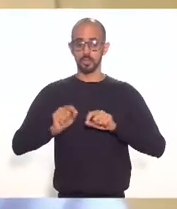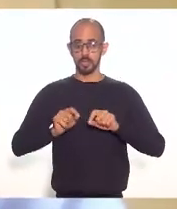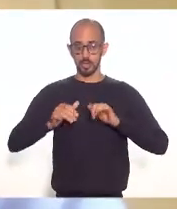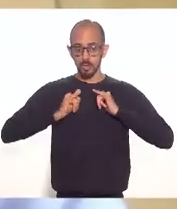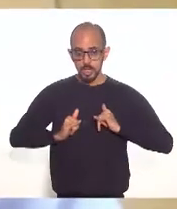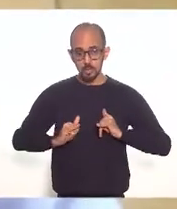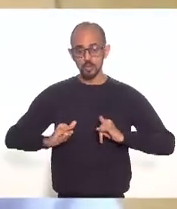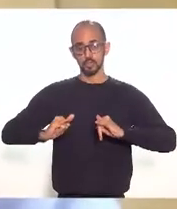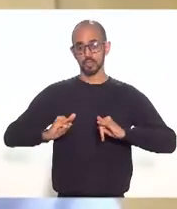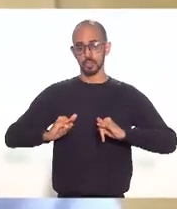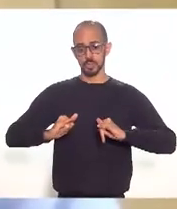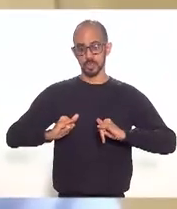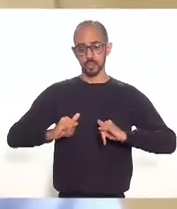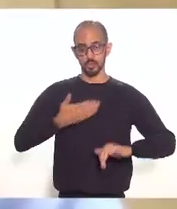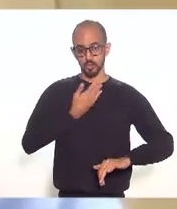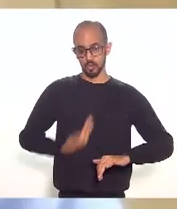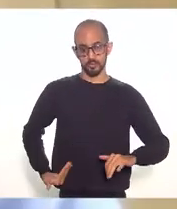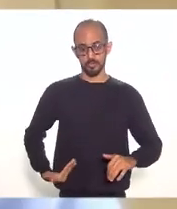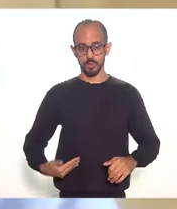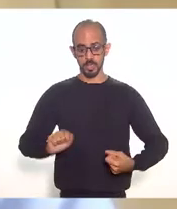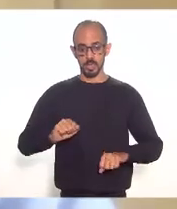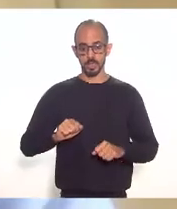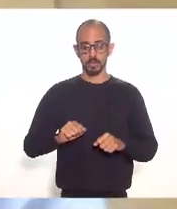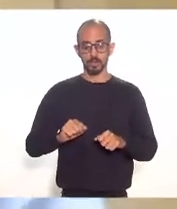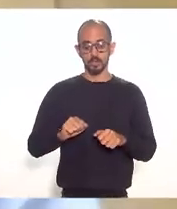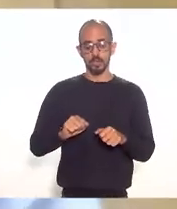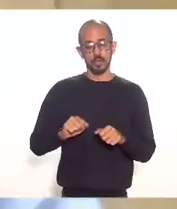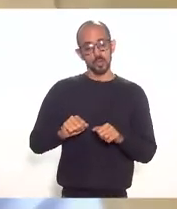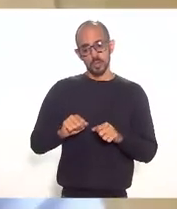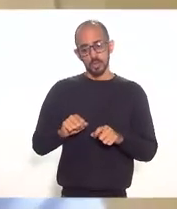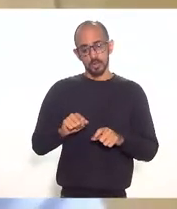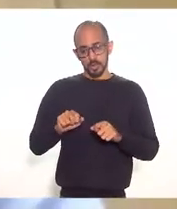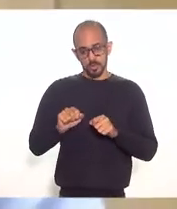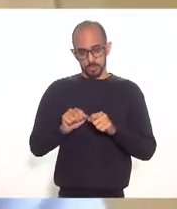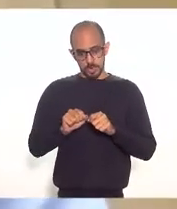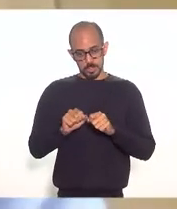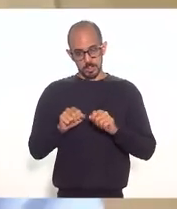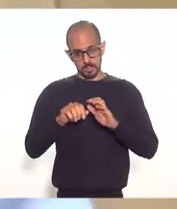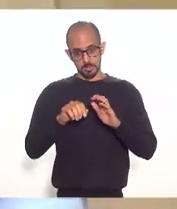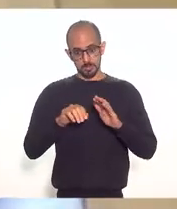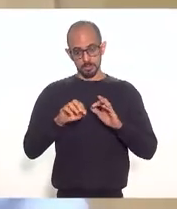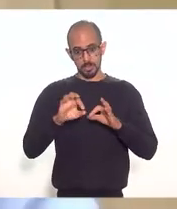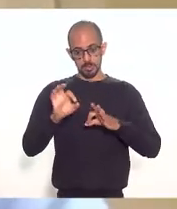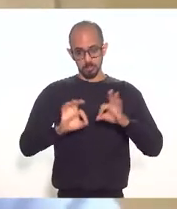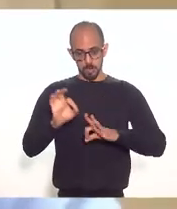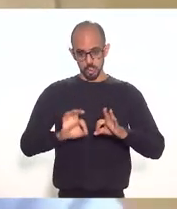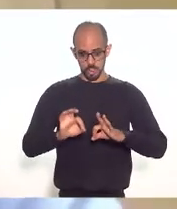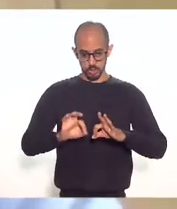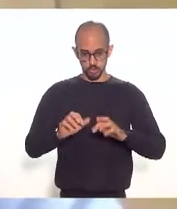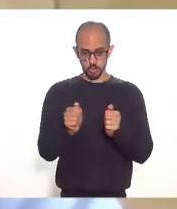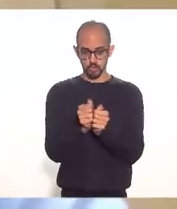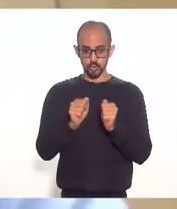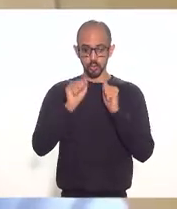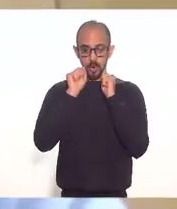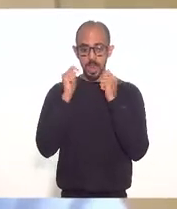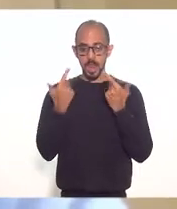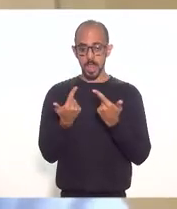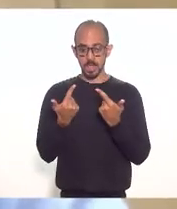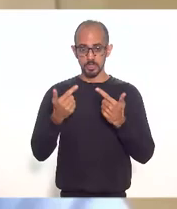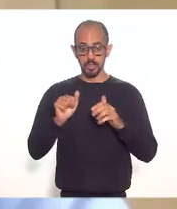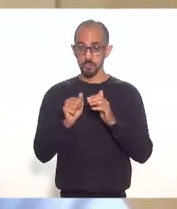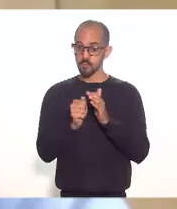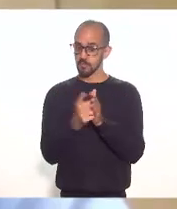de que o governo havia enviado novamente esse projeto para a LERJ. Muitas companhias aéreas passaram a procurar